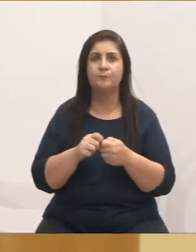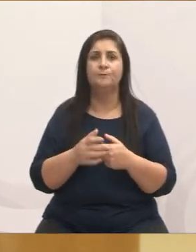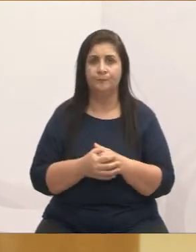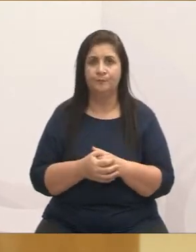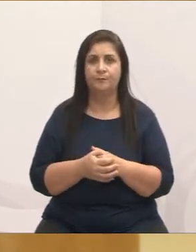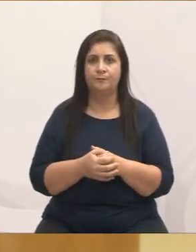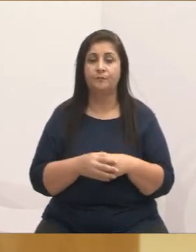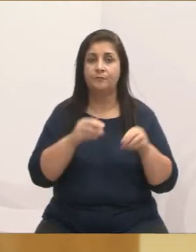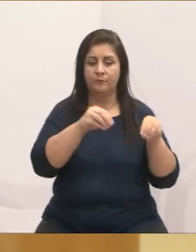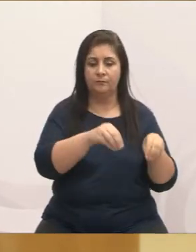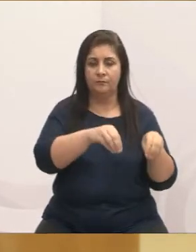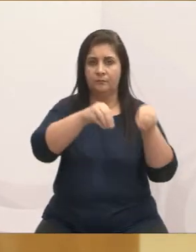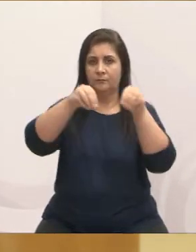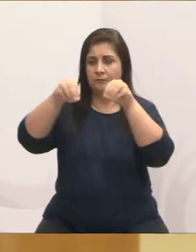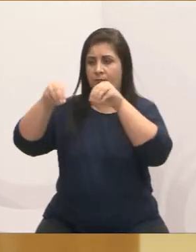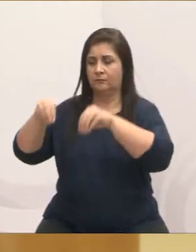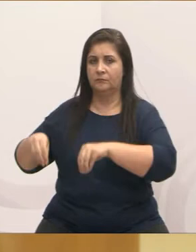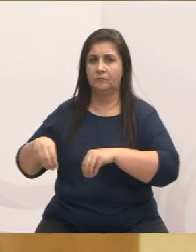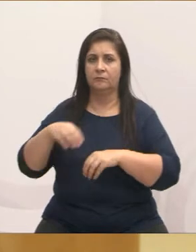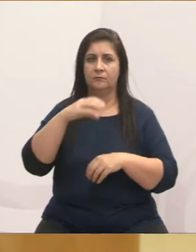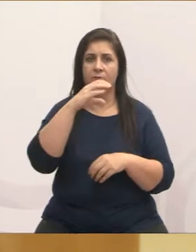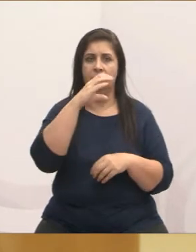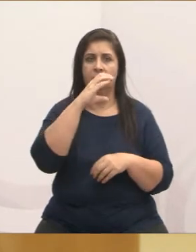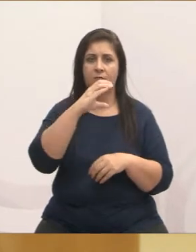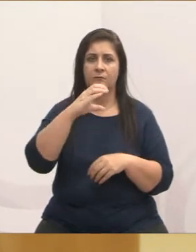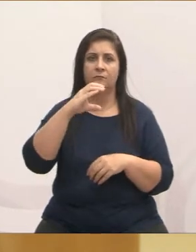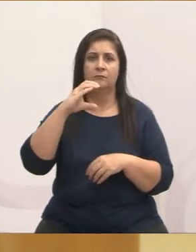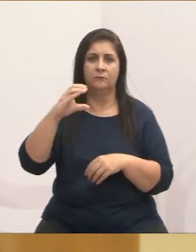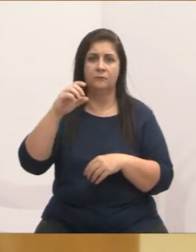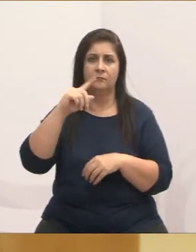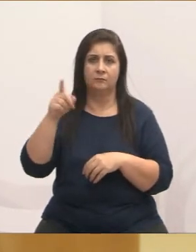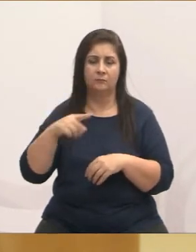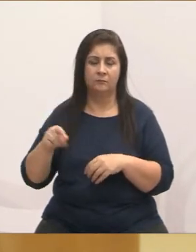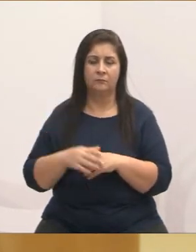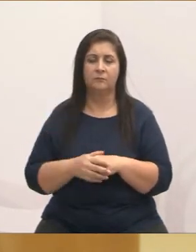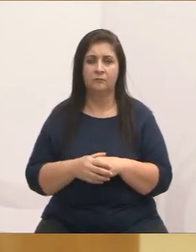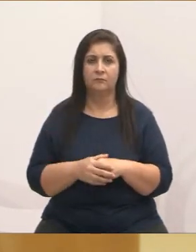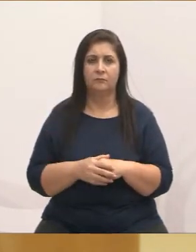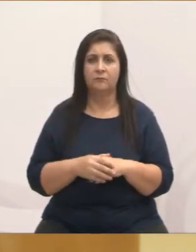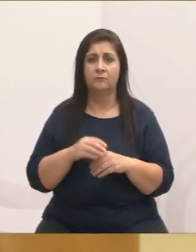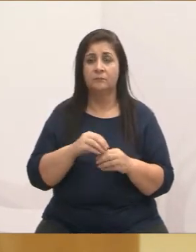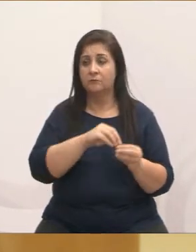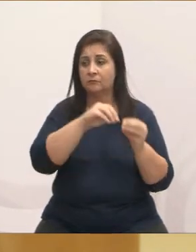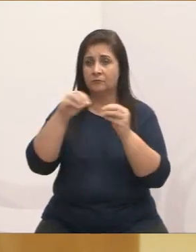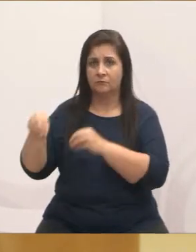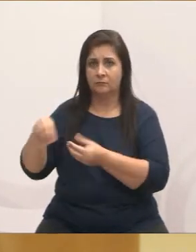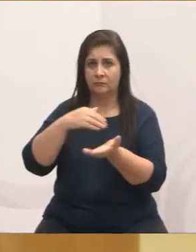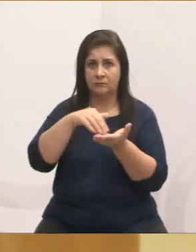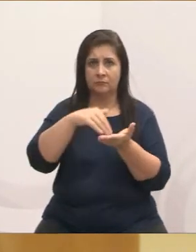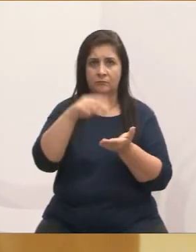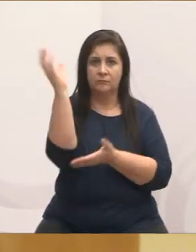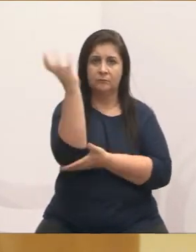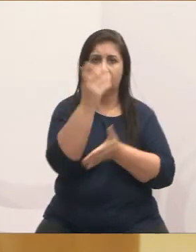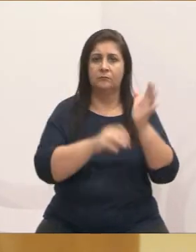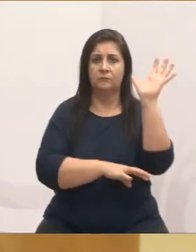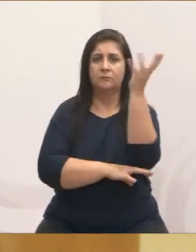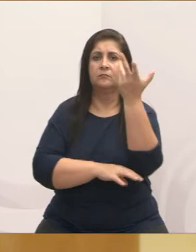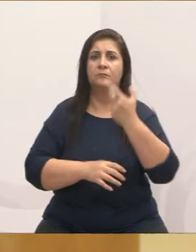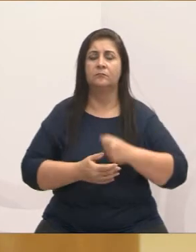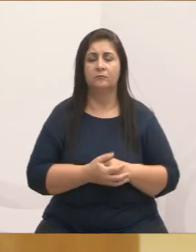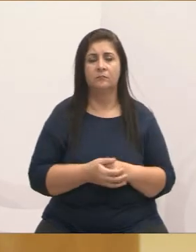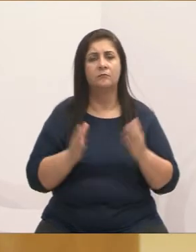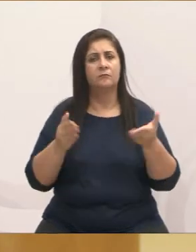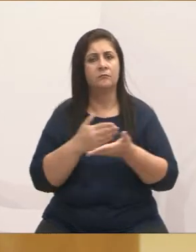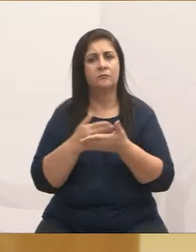que é a transferência do CCZ, da zoonose para o meio ambiente. Nós já iniciamos essa conversa e